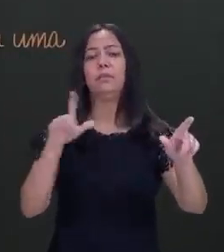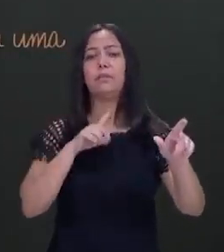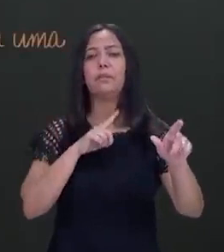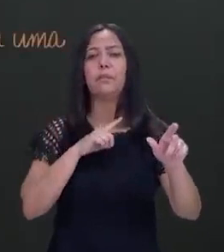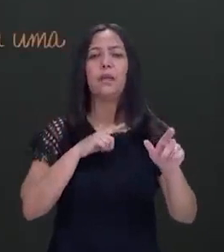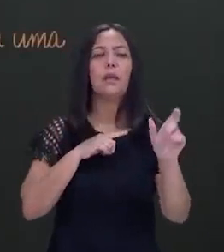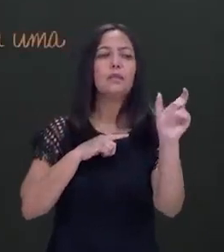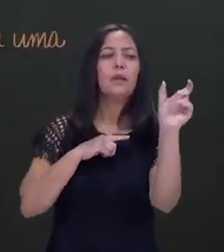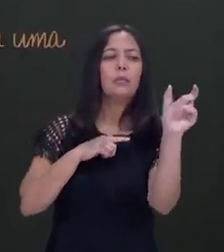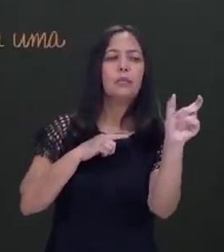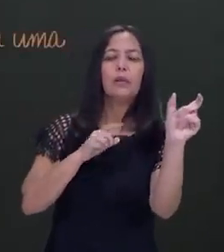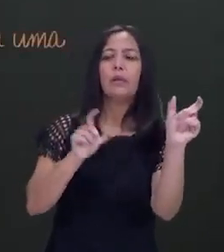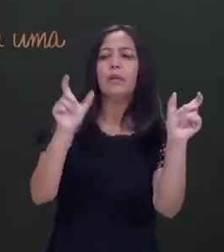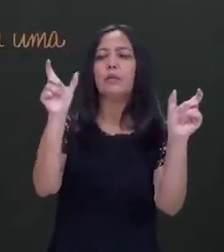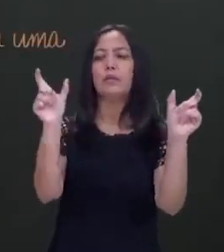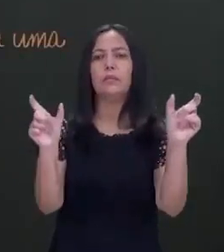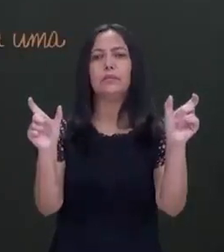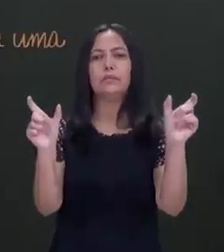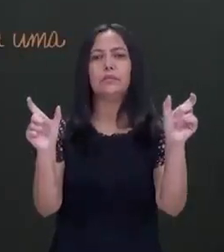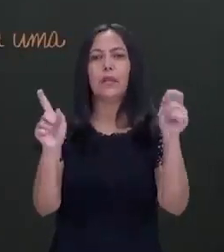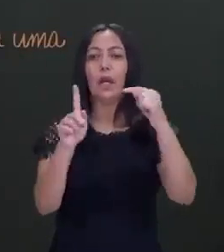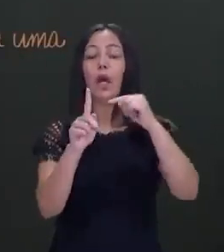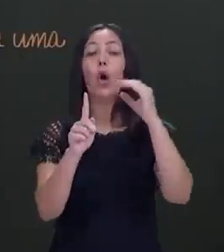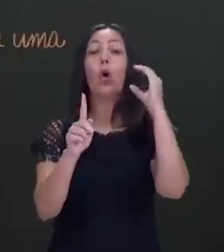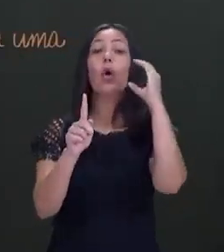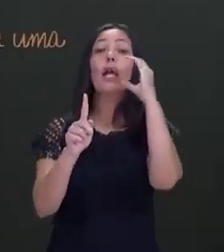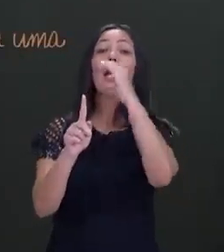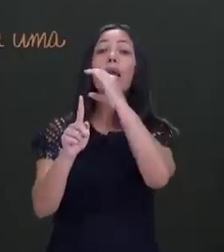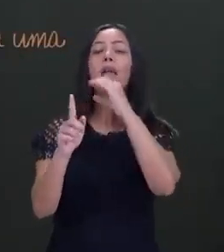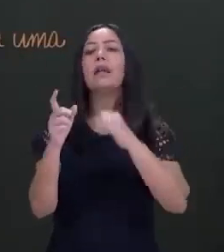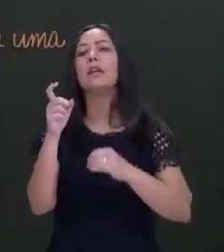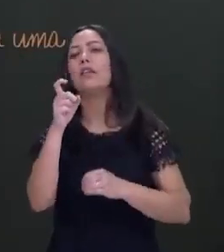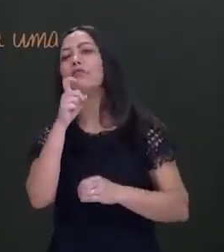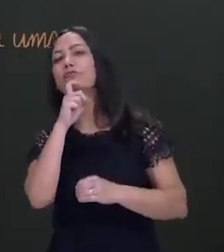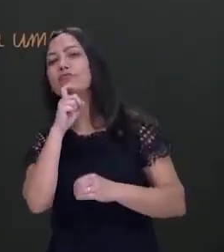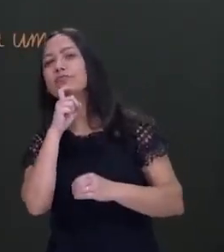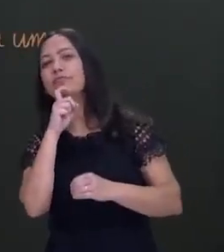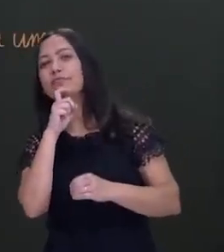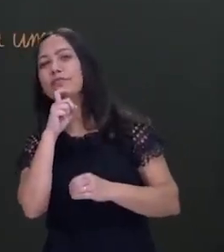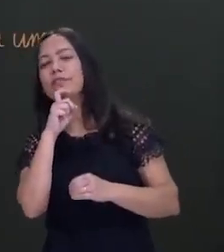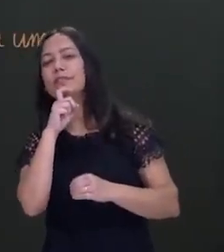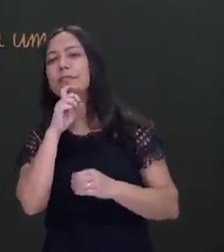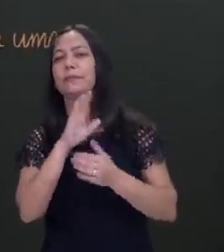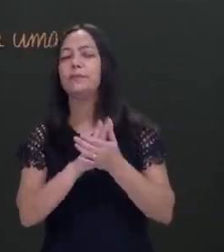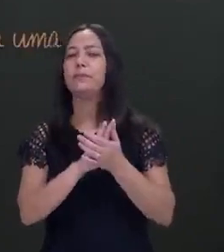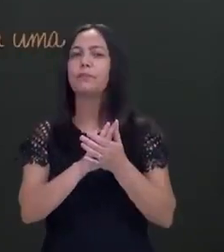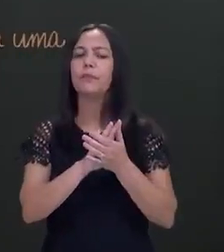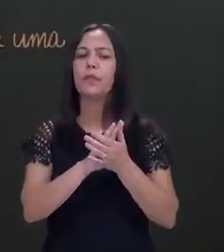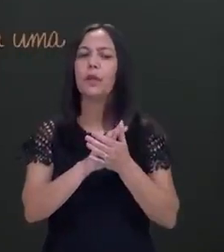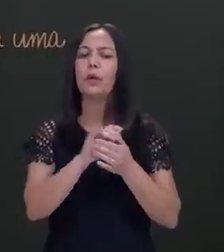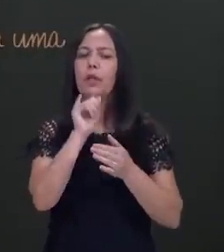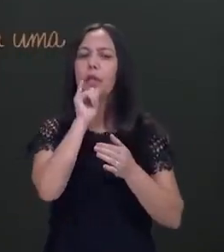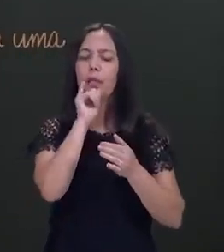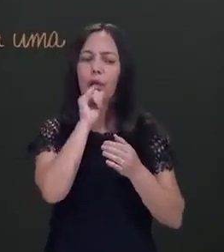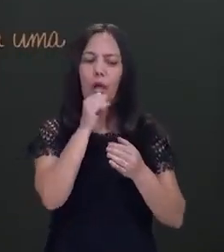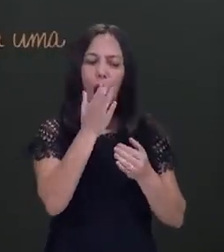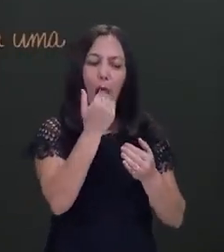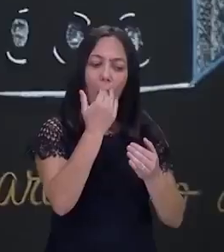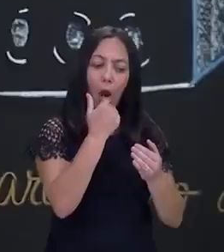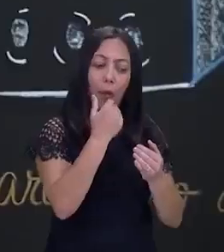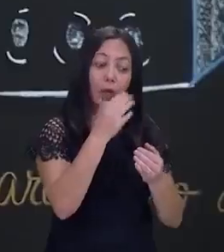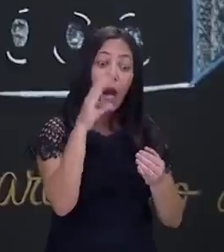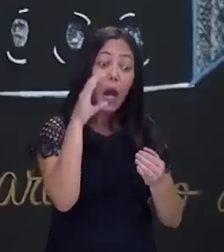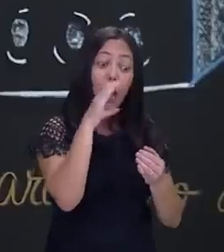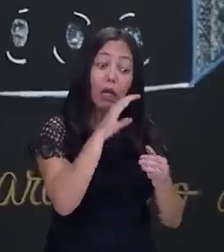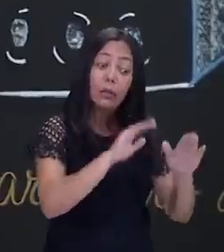palavras que a gente usa nesse universo, que é o quente e o frio. Eu falo para você, olha, cuidado com essa comida. Está